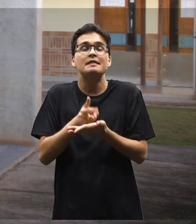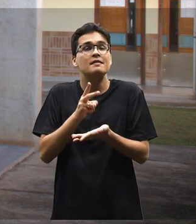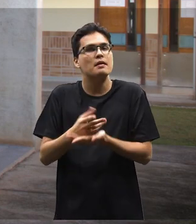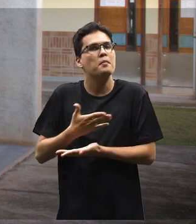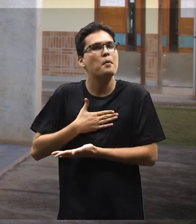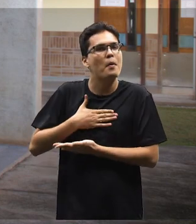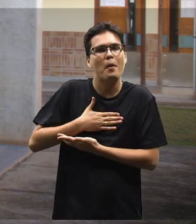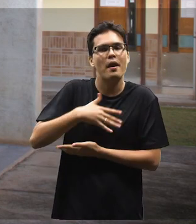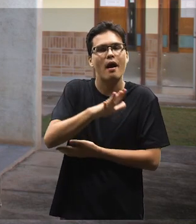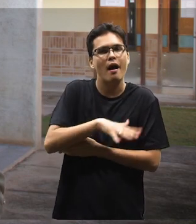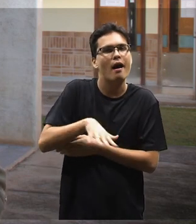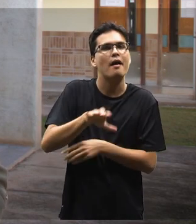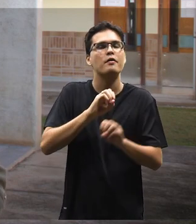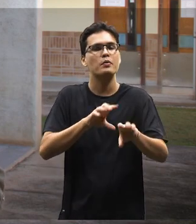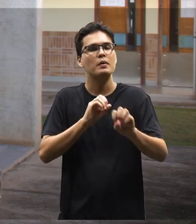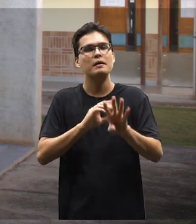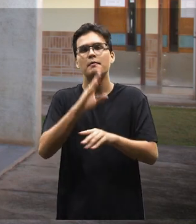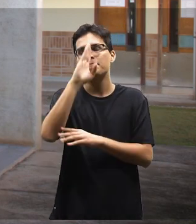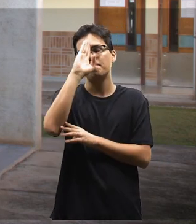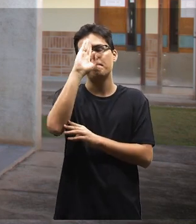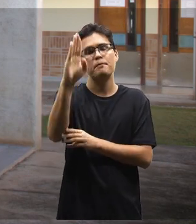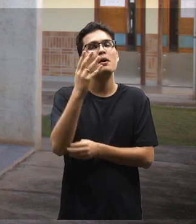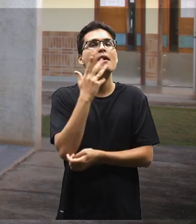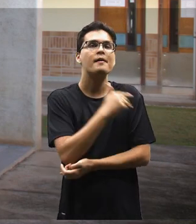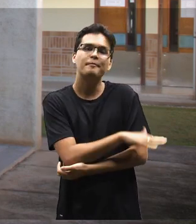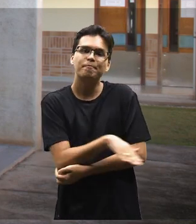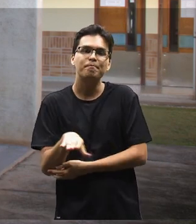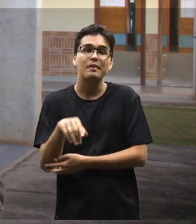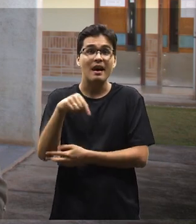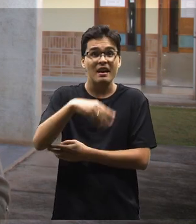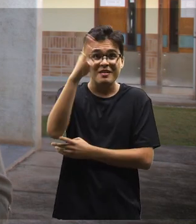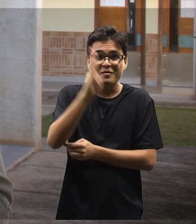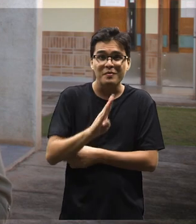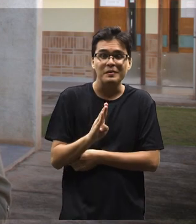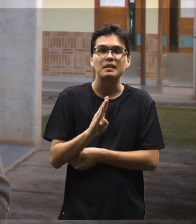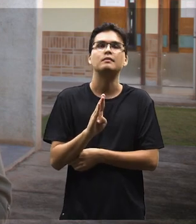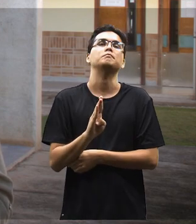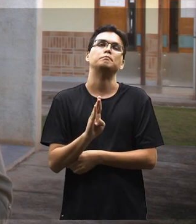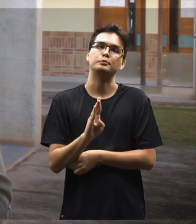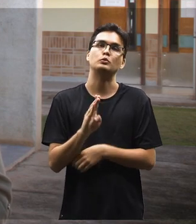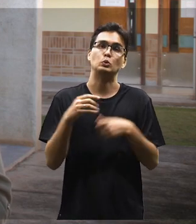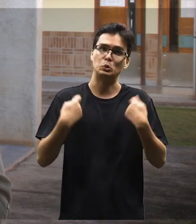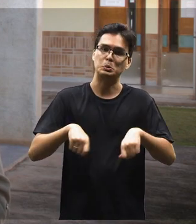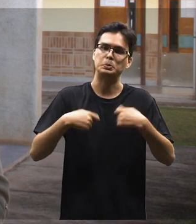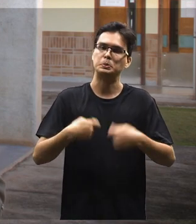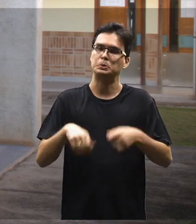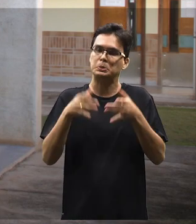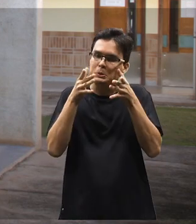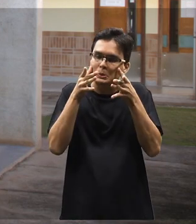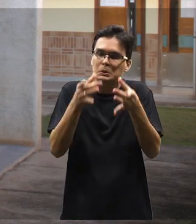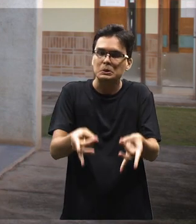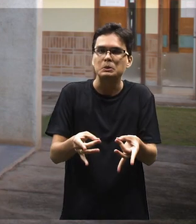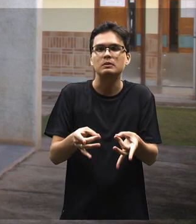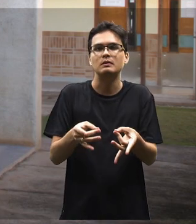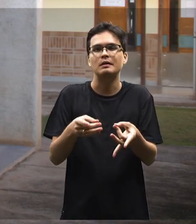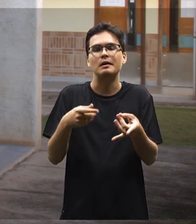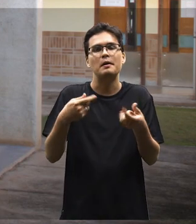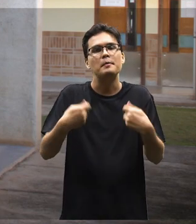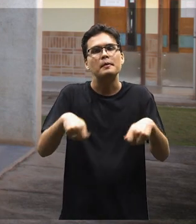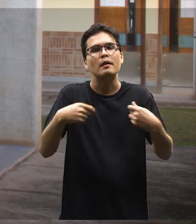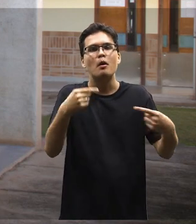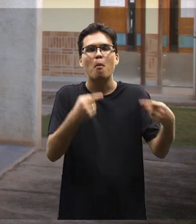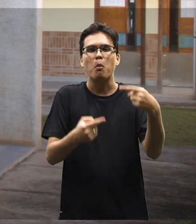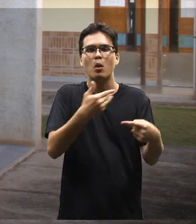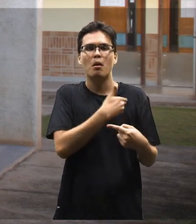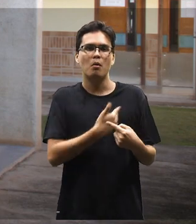sempre gostei da área de educação, principalmente das crianças pequenas, que eu acho que atualmente no Brasil é uma área que mais carece de atenção,